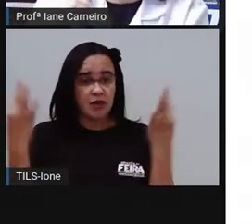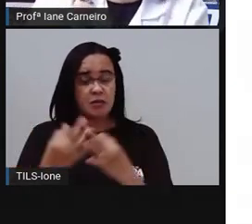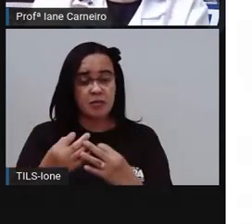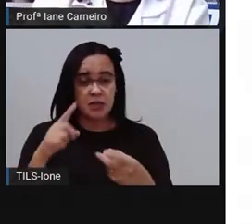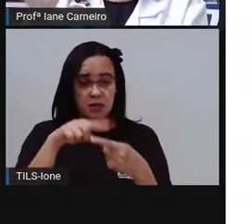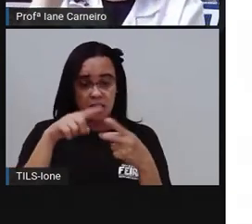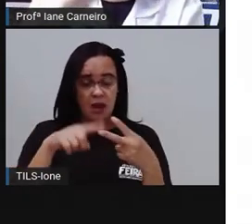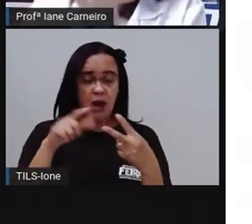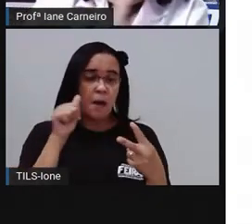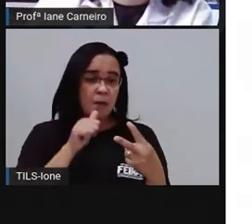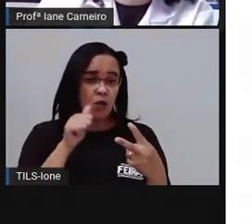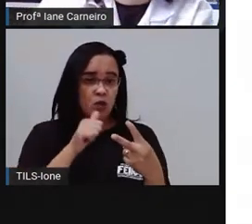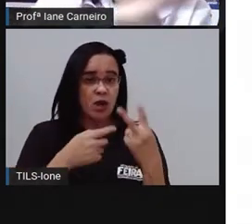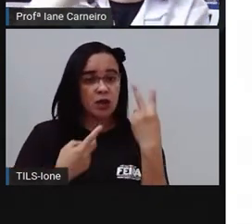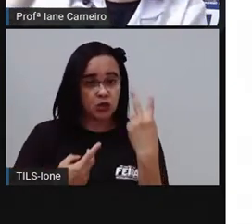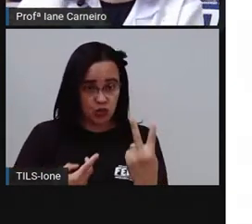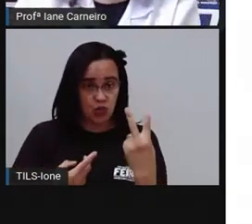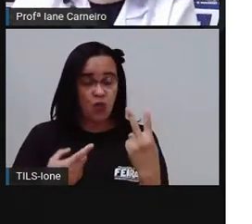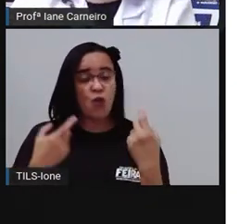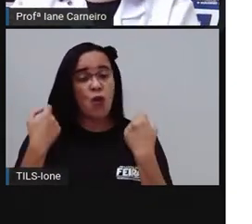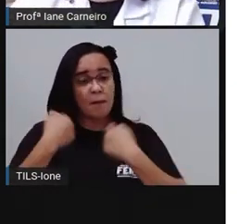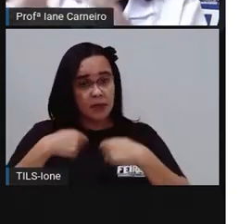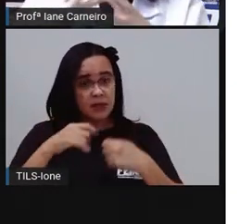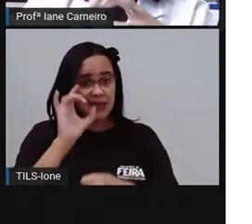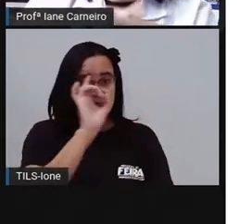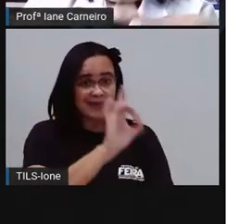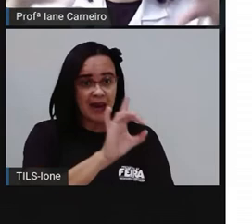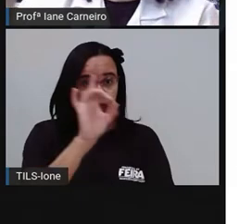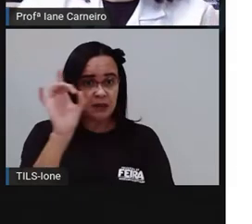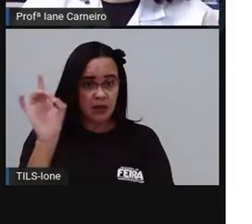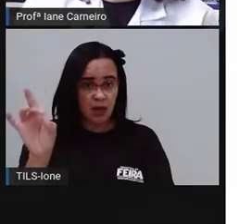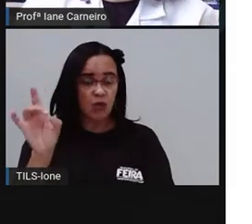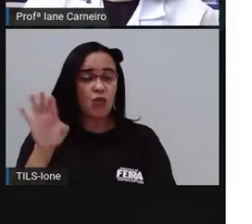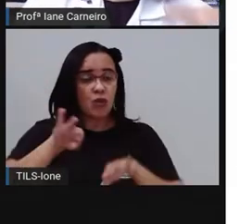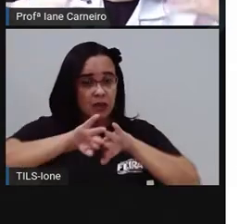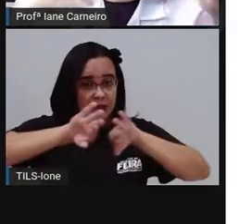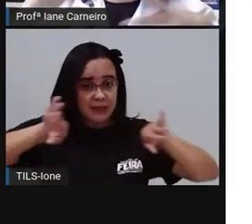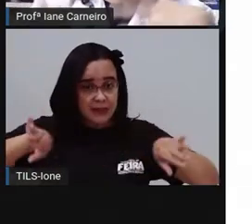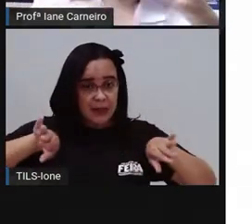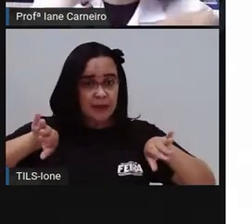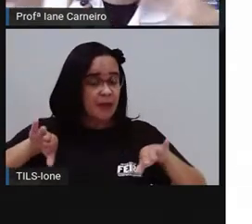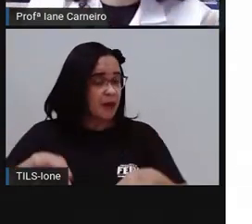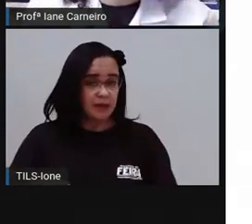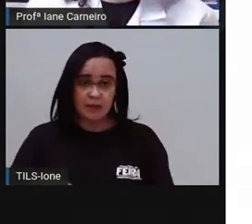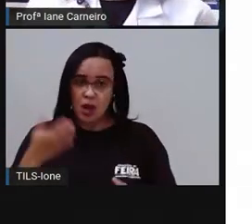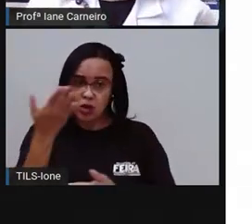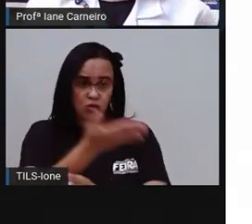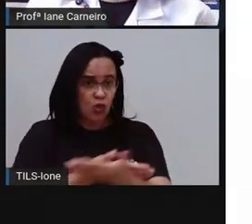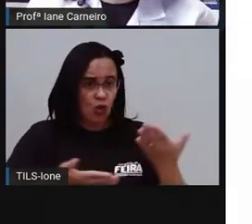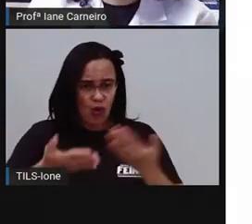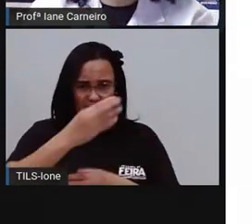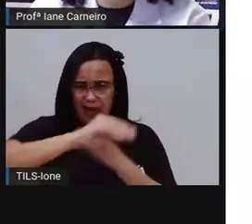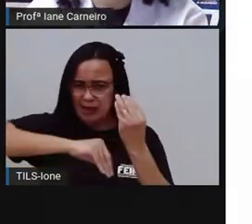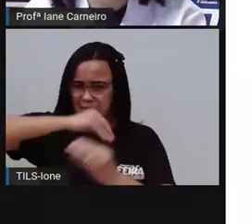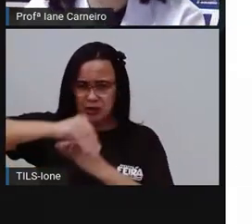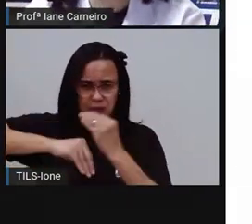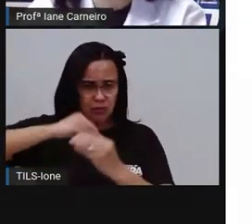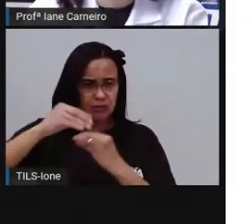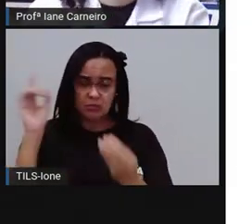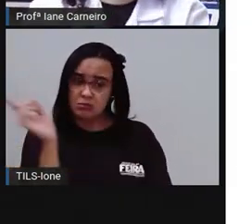sua calcinha, né? E a calcinha da criança, a calcinha dos adultos, tem que ser, ó, separada. Você não pode misturar, tá bom?